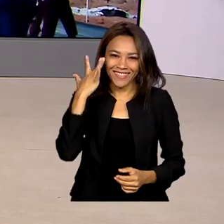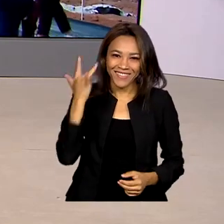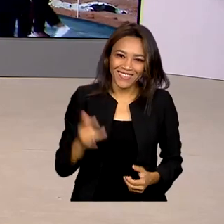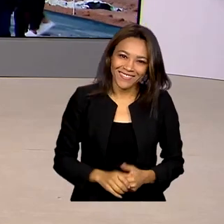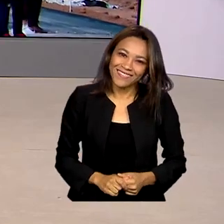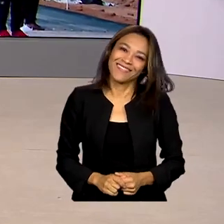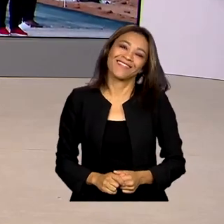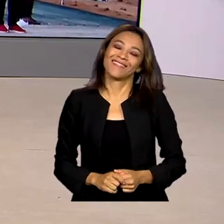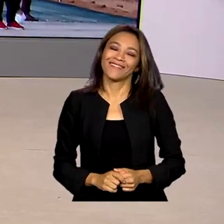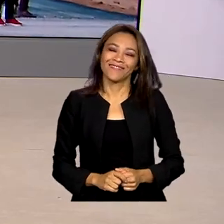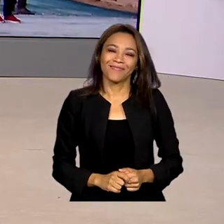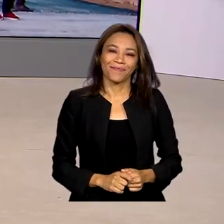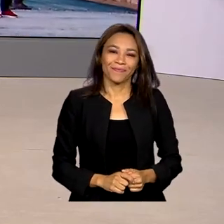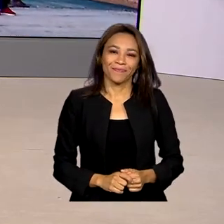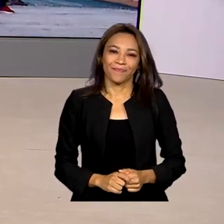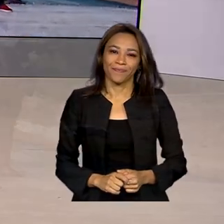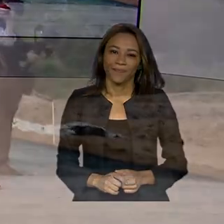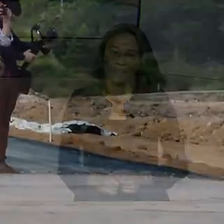amanhã.